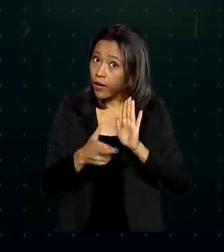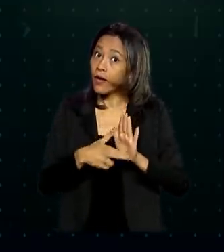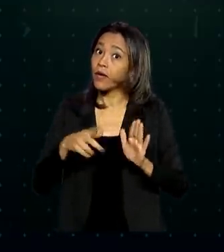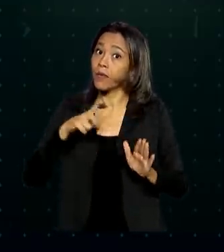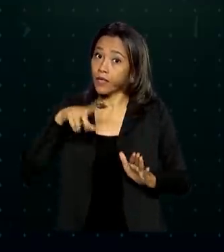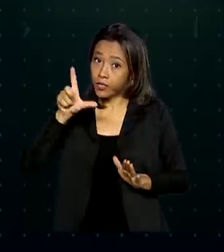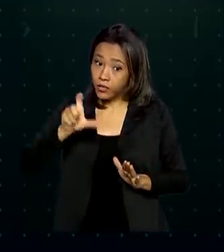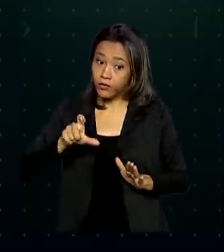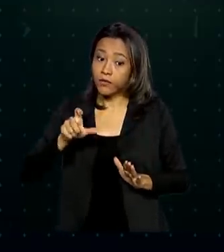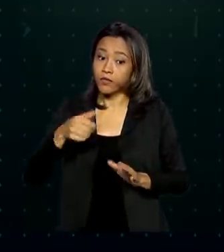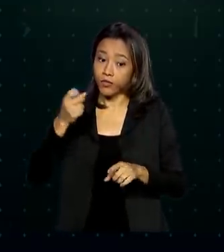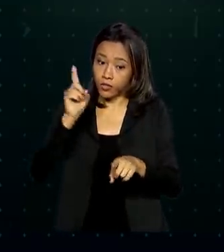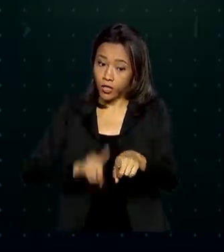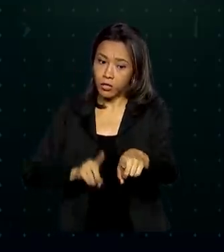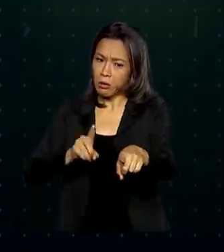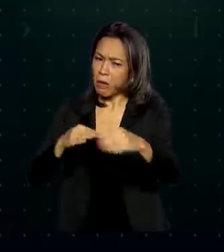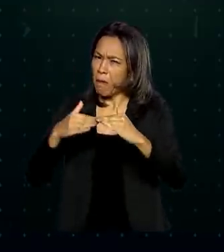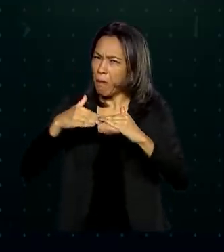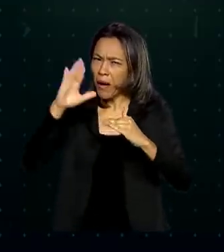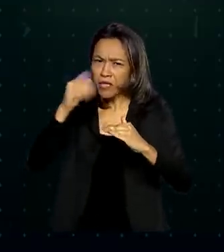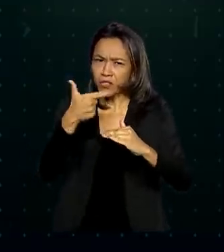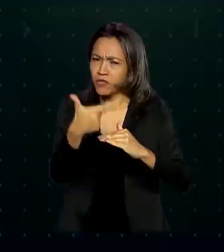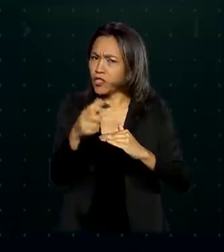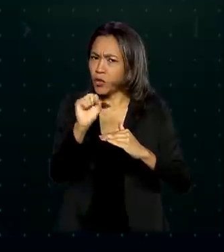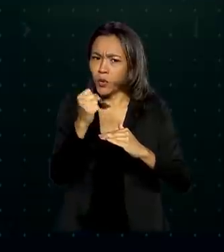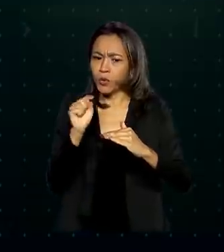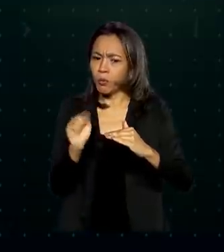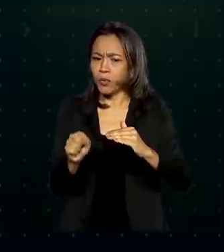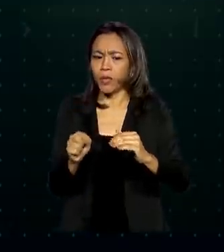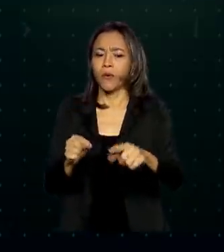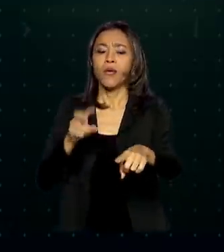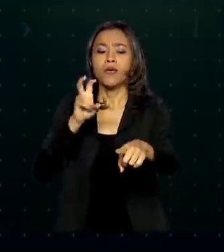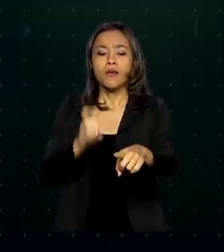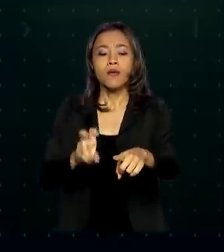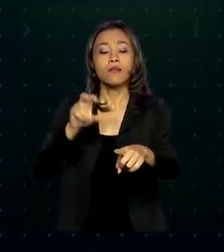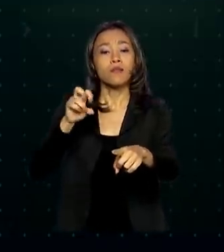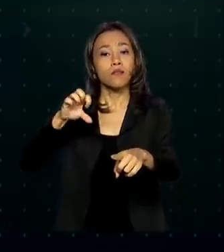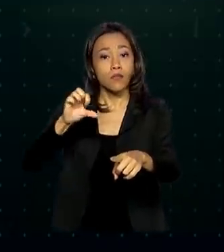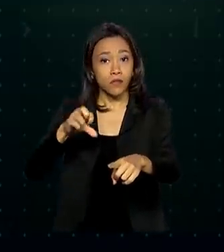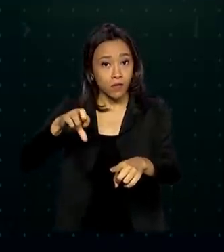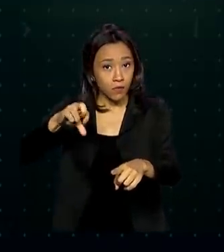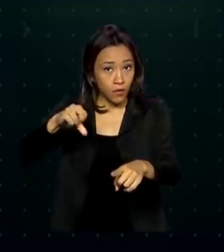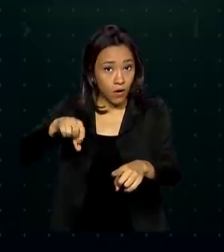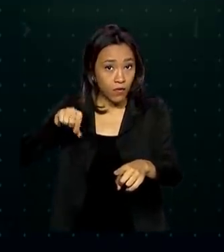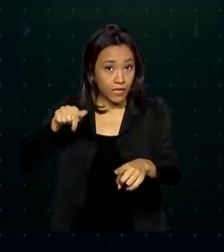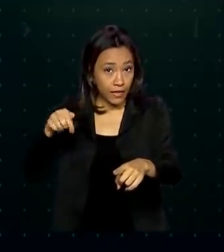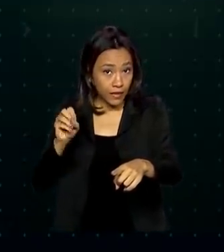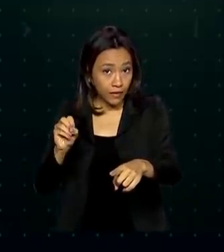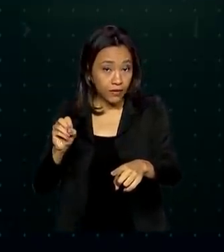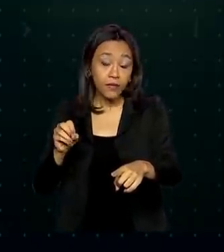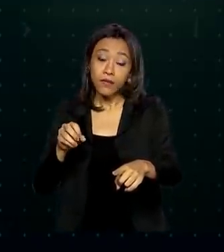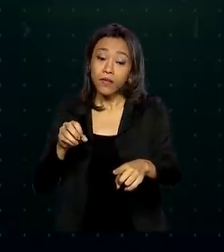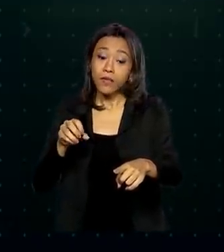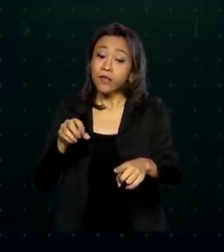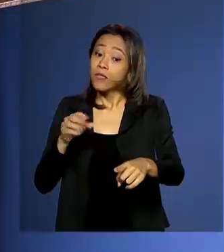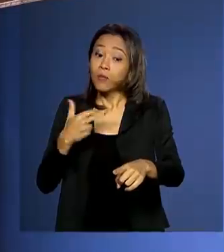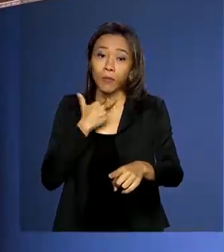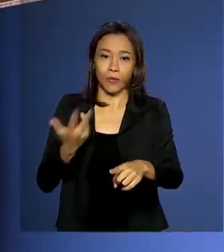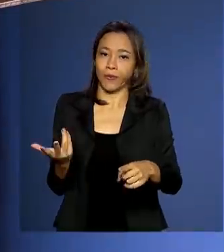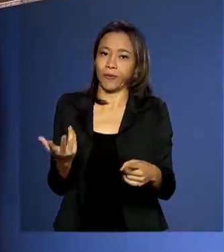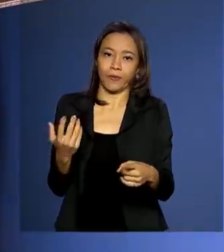como não ter recebido mais de R$ 28.559,70 em 2018.